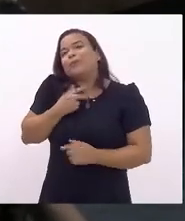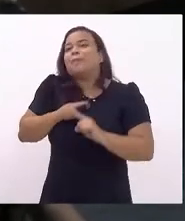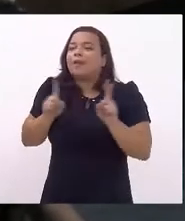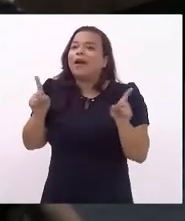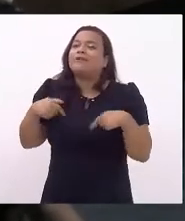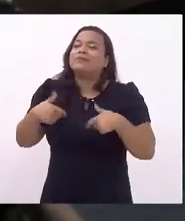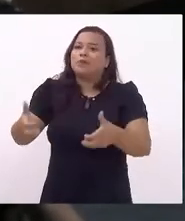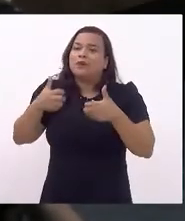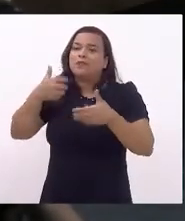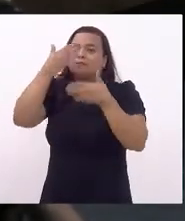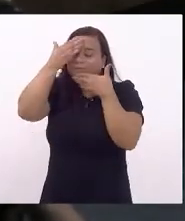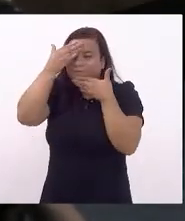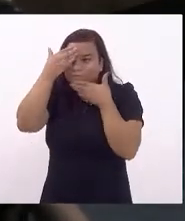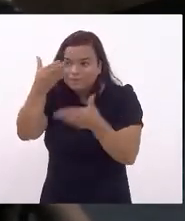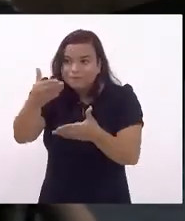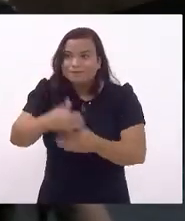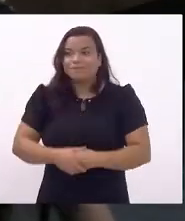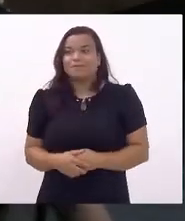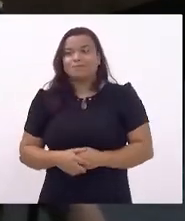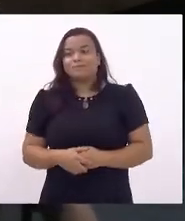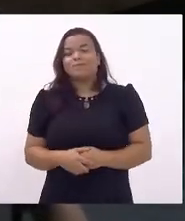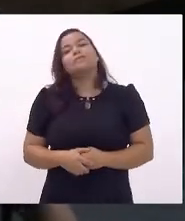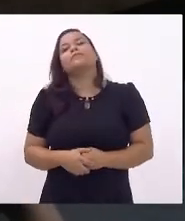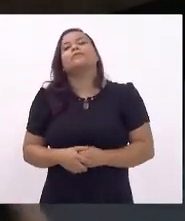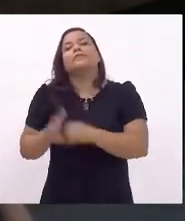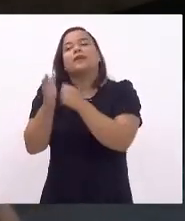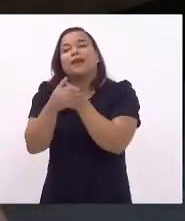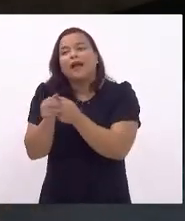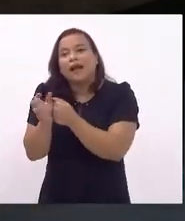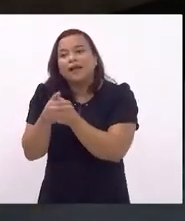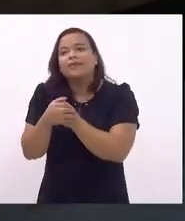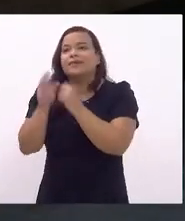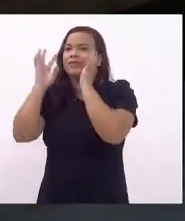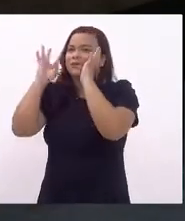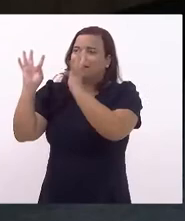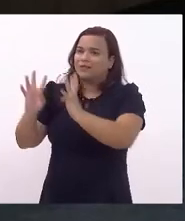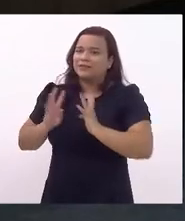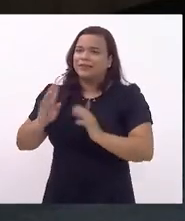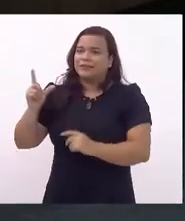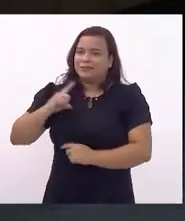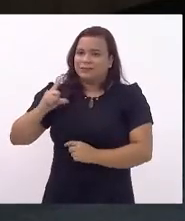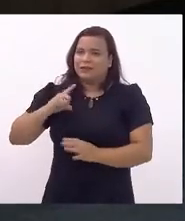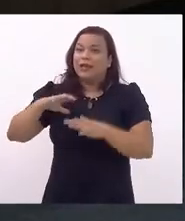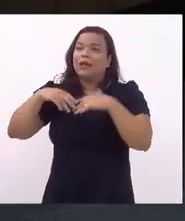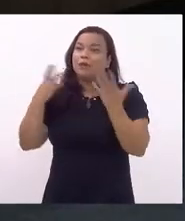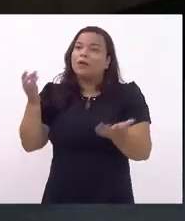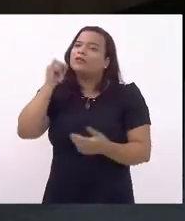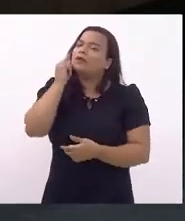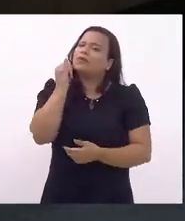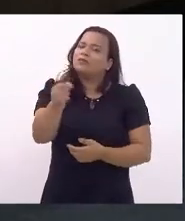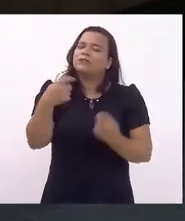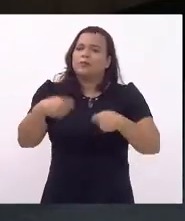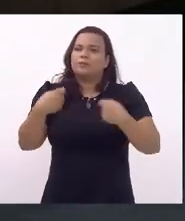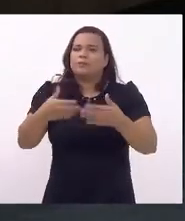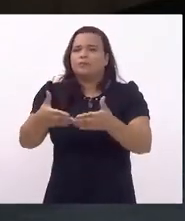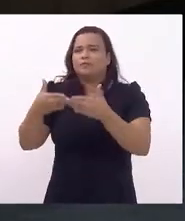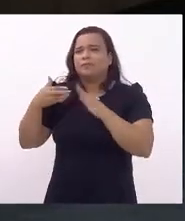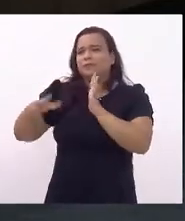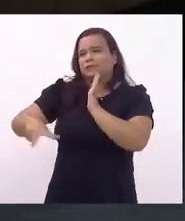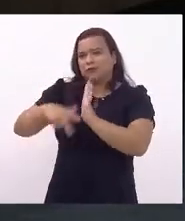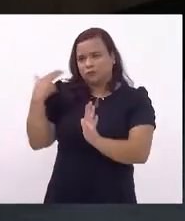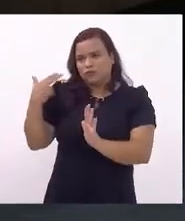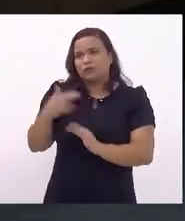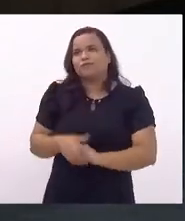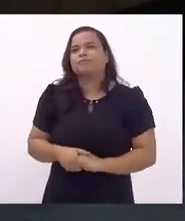agradecer as palavras de carinho que eu recebi quando eu informei que eu precisaria passar por um procedimento